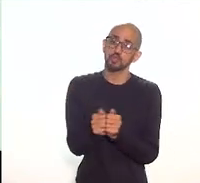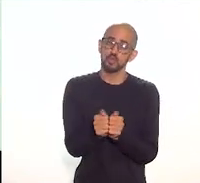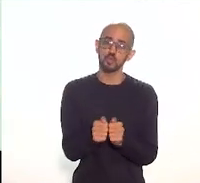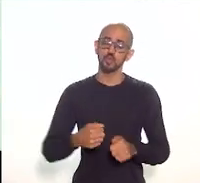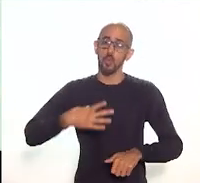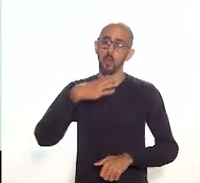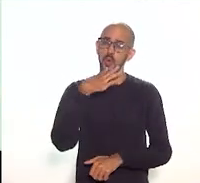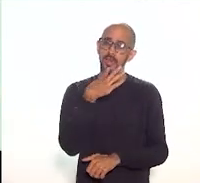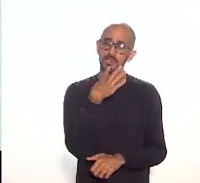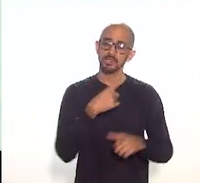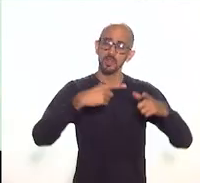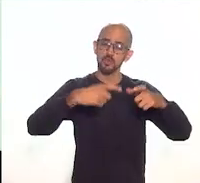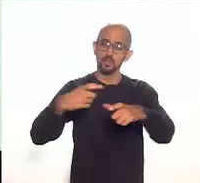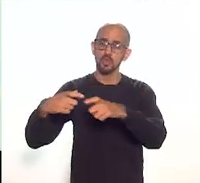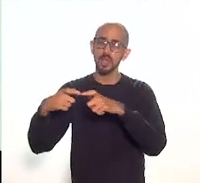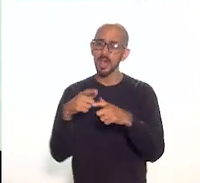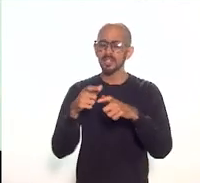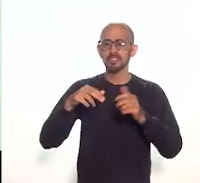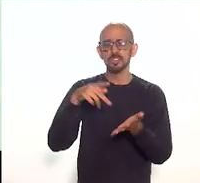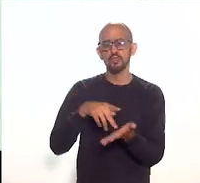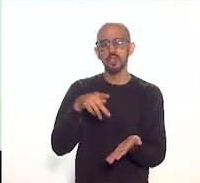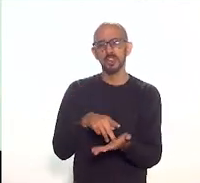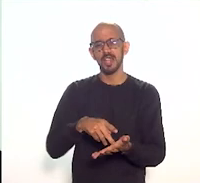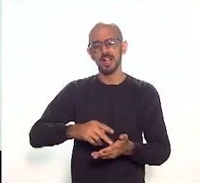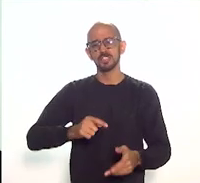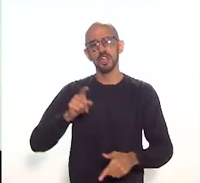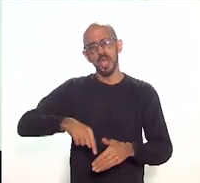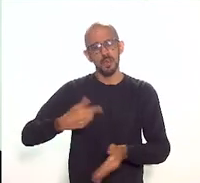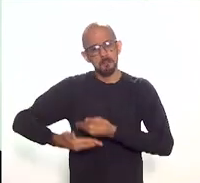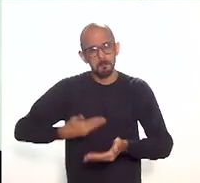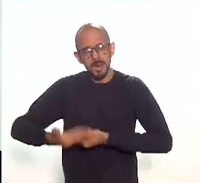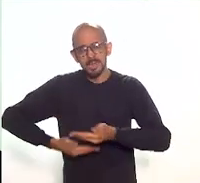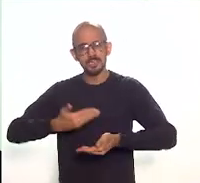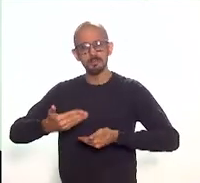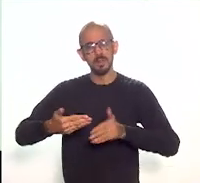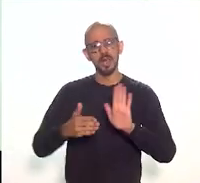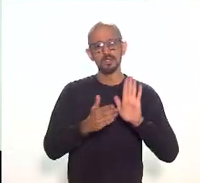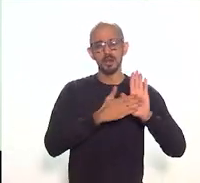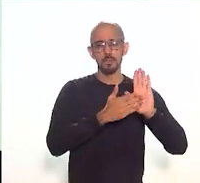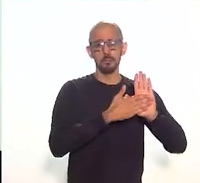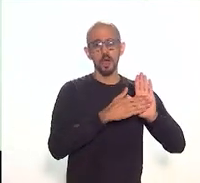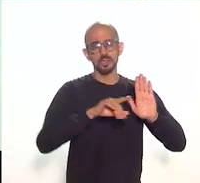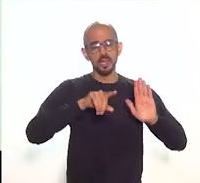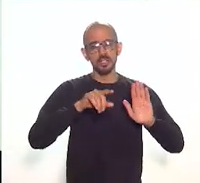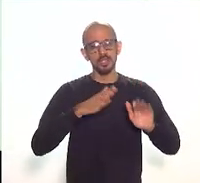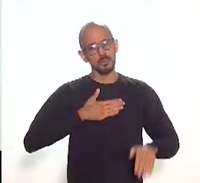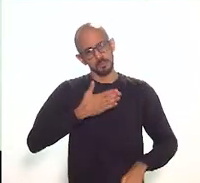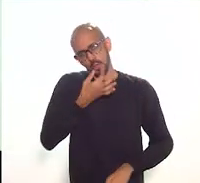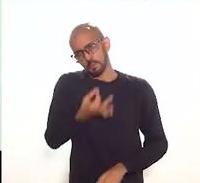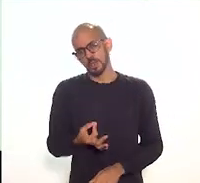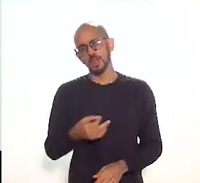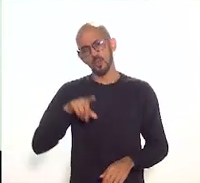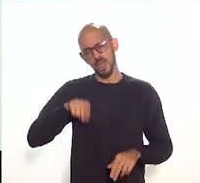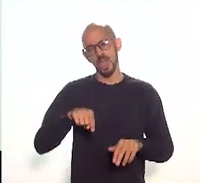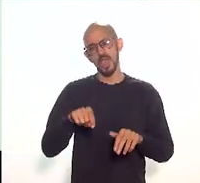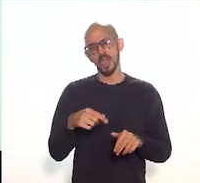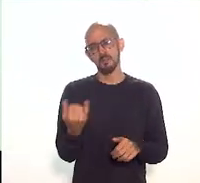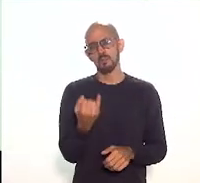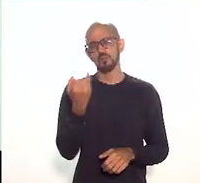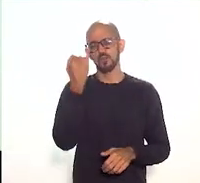conhecer, ele possa realmente fazer parte dessa proposta que eu acho muito feliz.